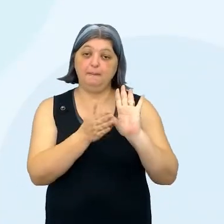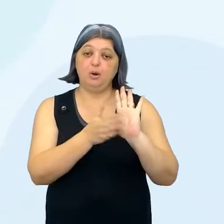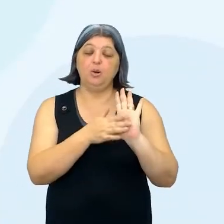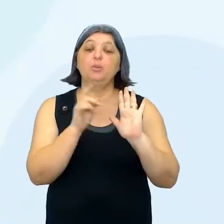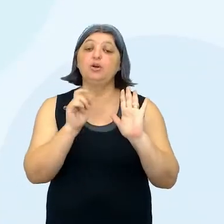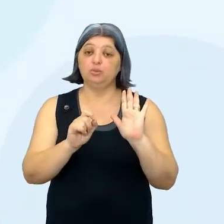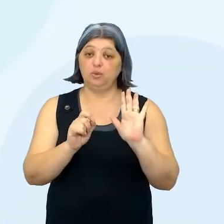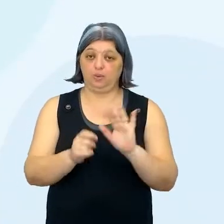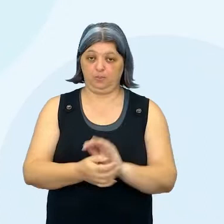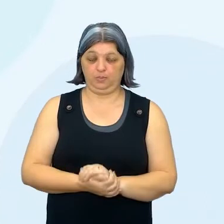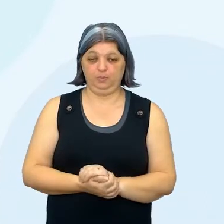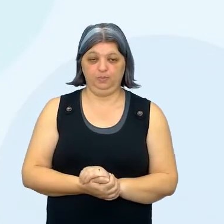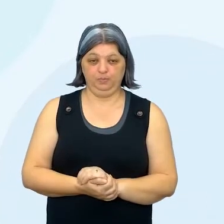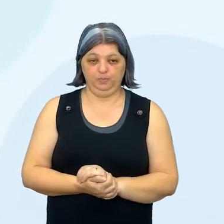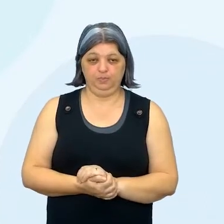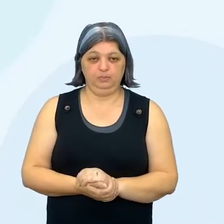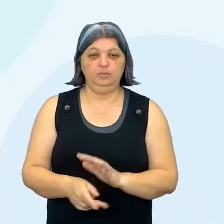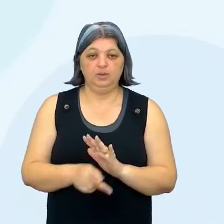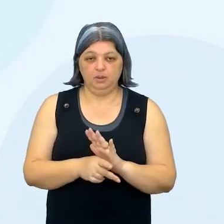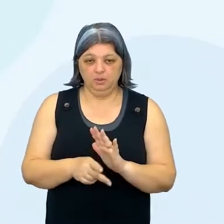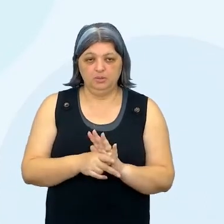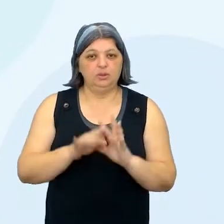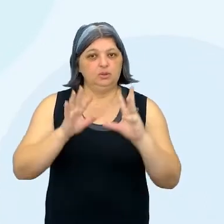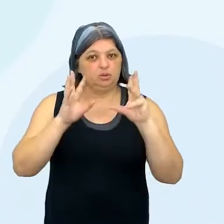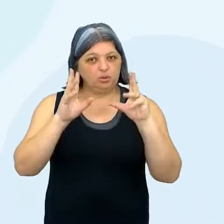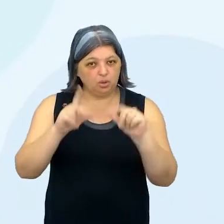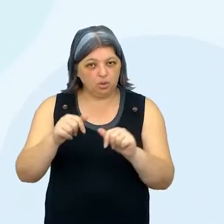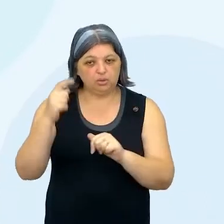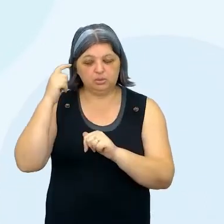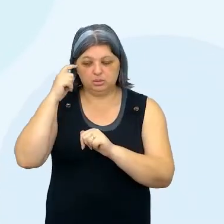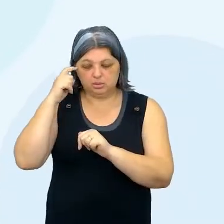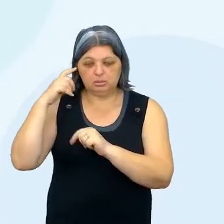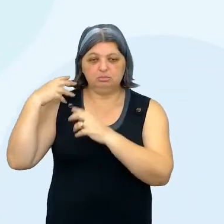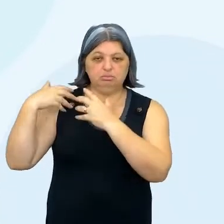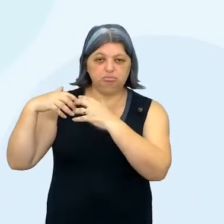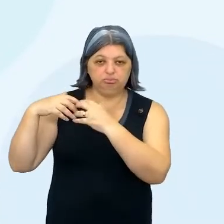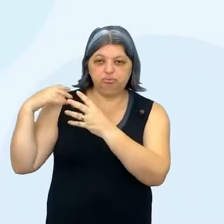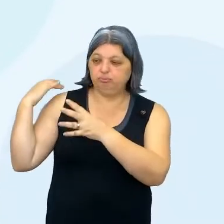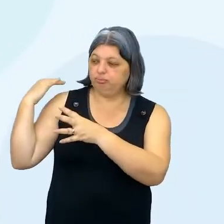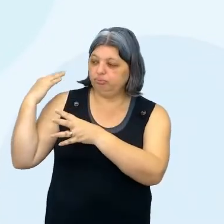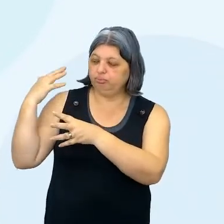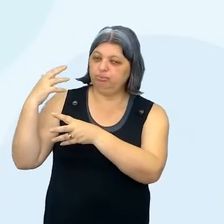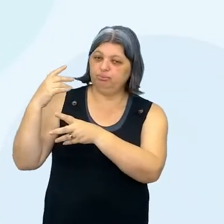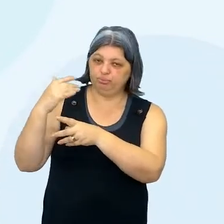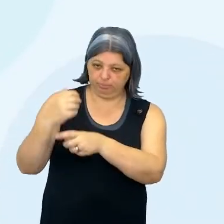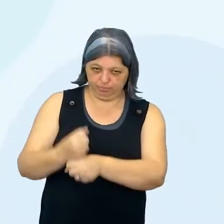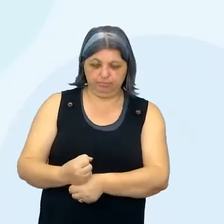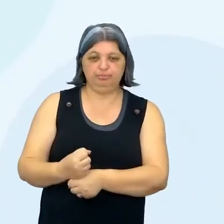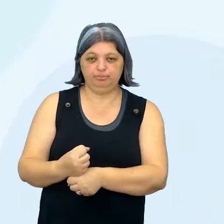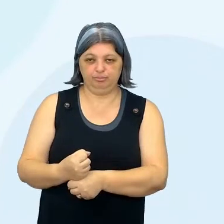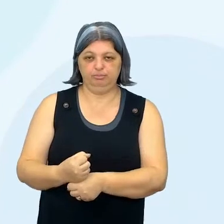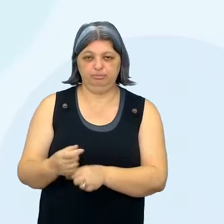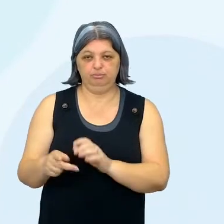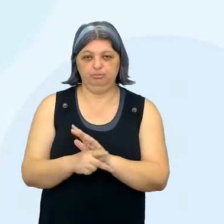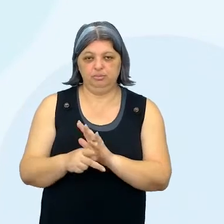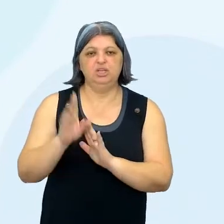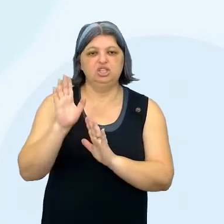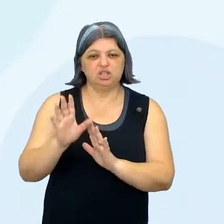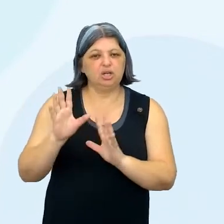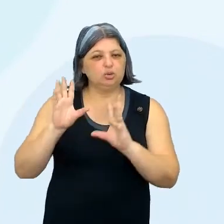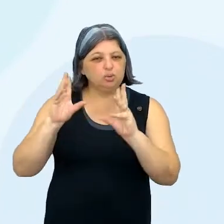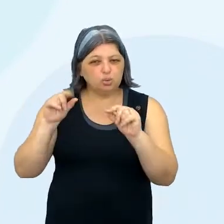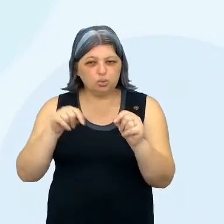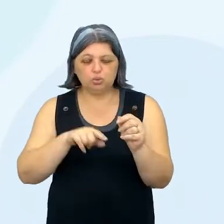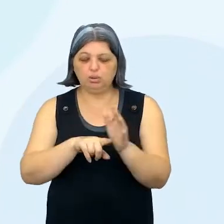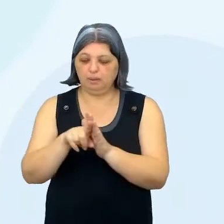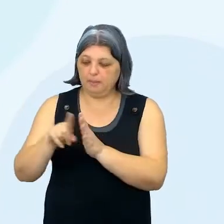A proposta é que, com base em todas as reflexões, as sistematizações, que são aquelas aulas onde a gente pegou tudo que a gente